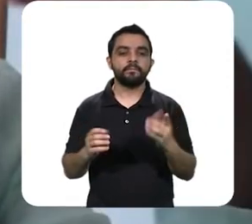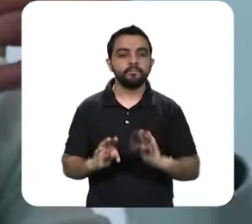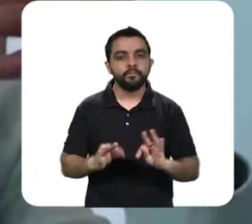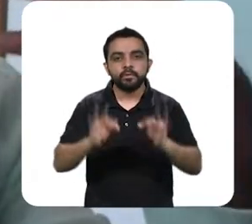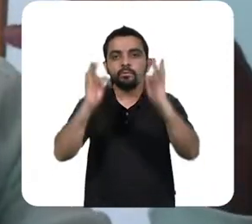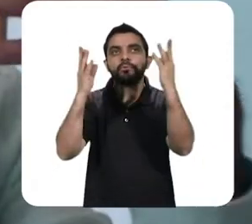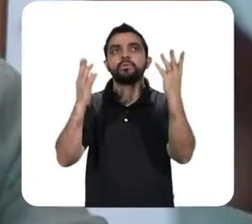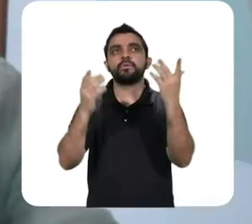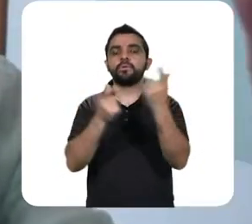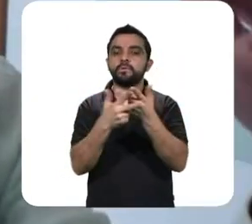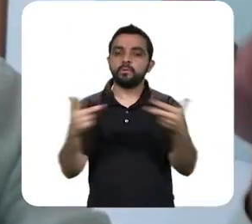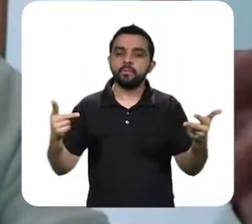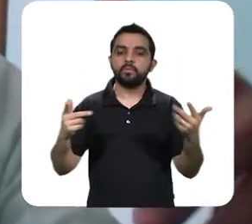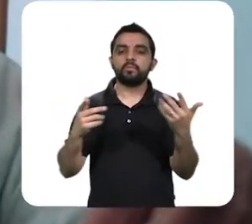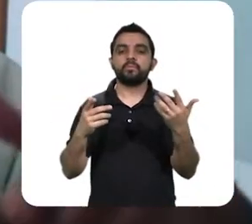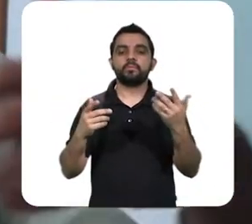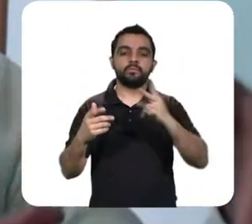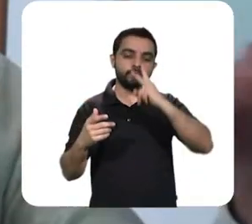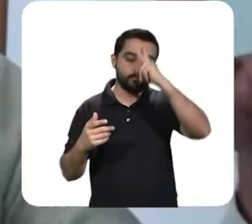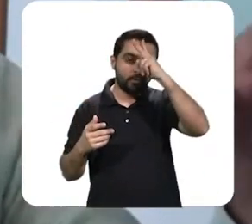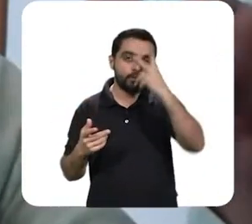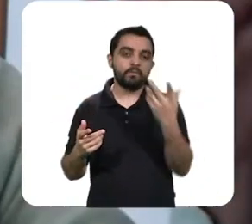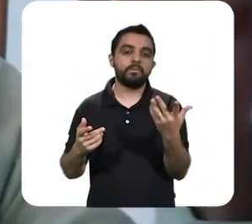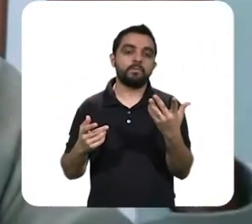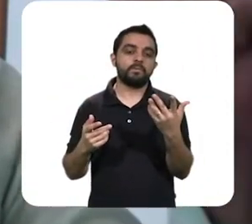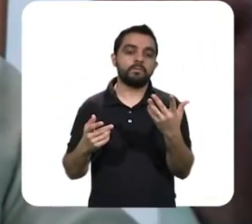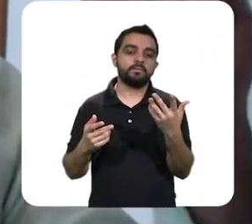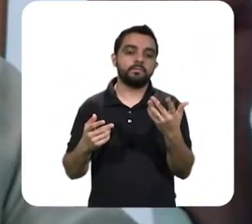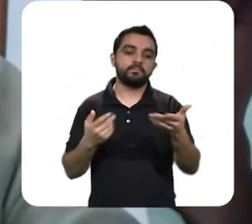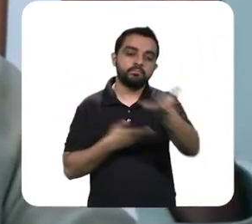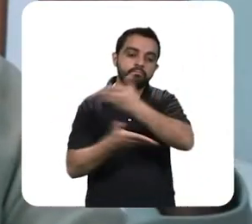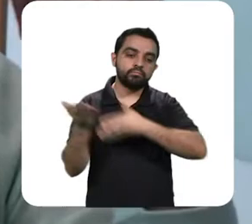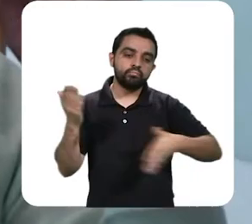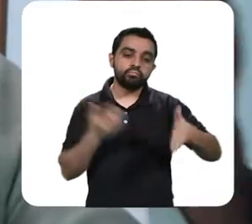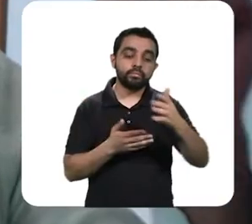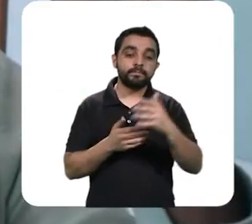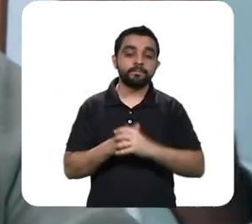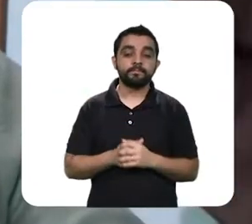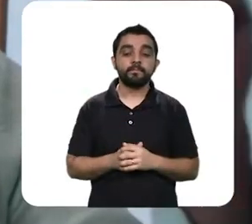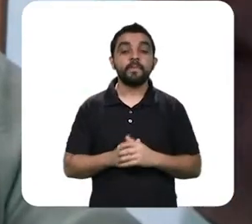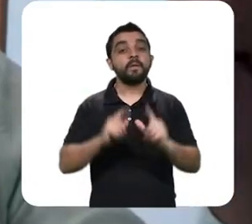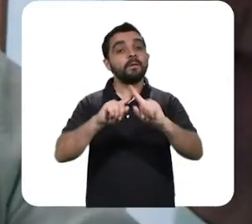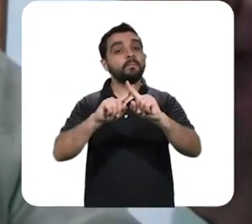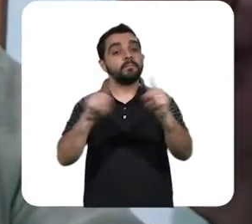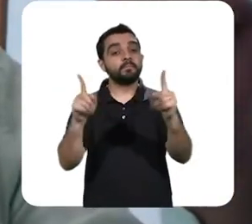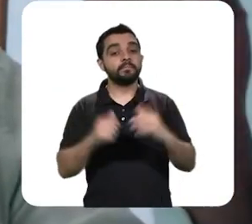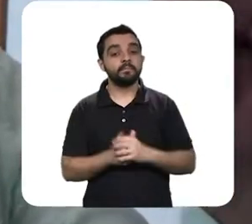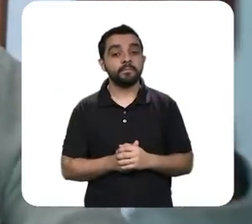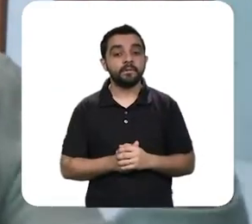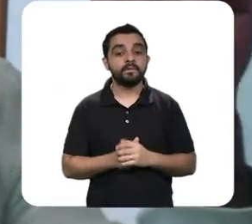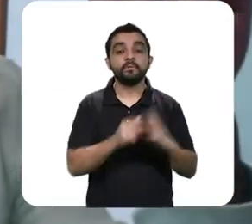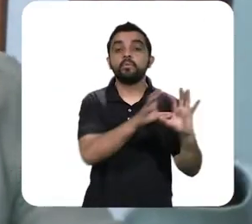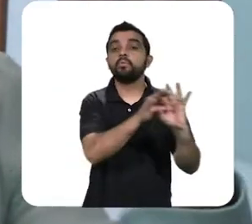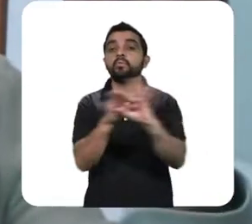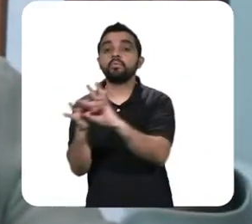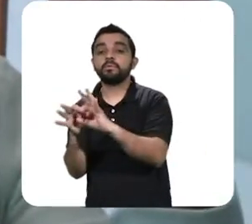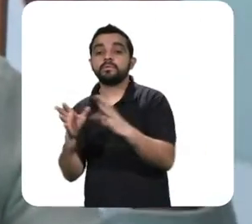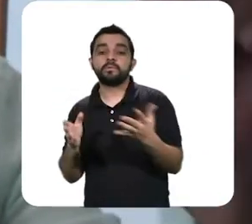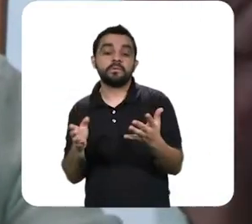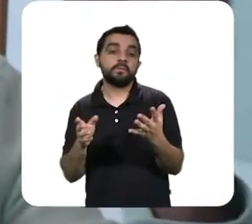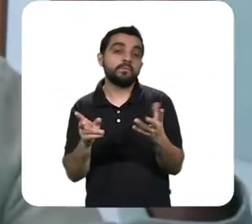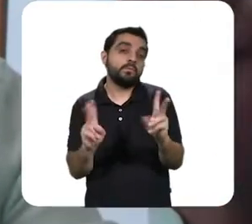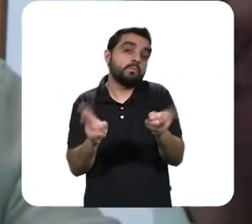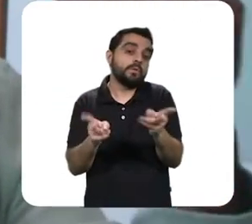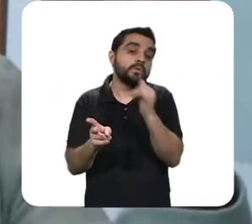tecnologia intensa a capacidade de dar resposta tecnológica é muito rápida mas não estamos num cenário diferente do que era por exemplo